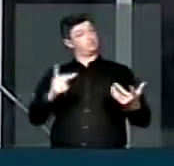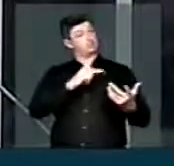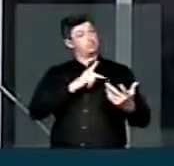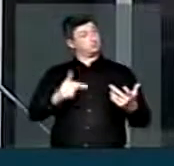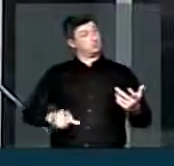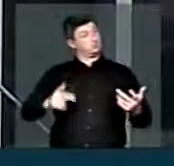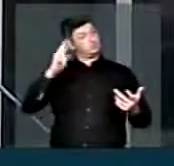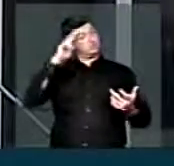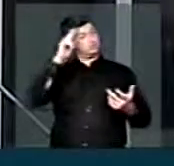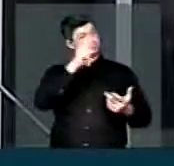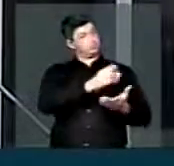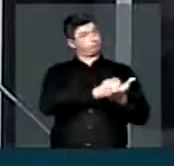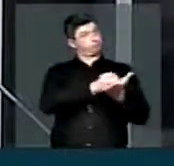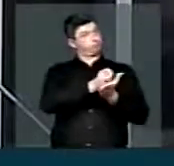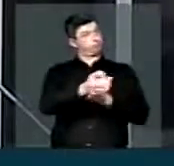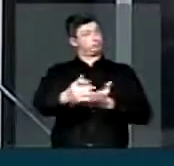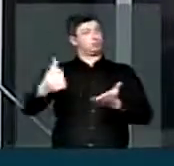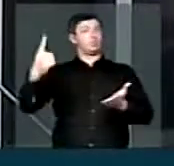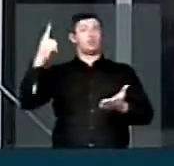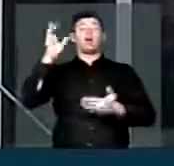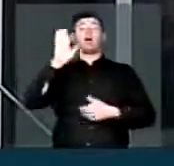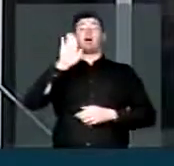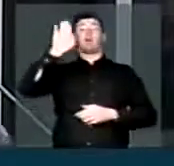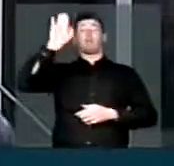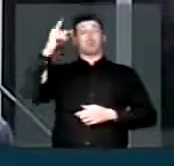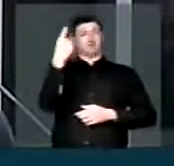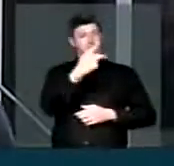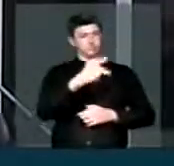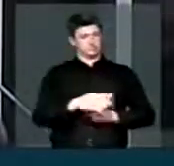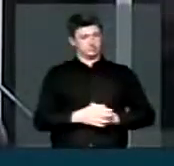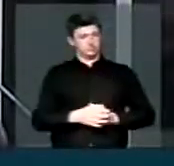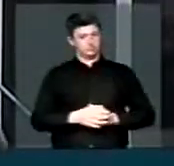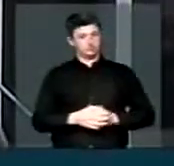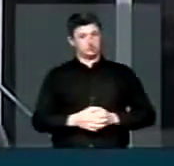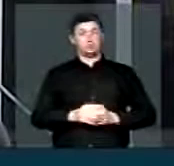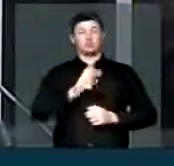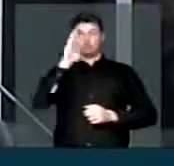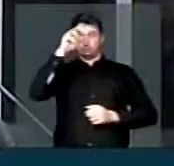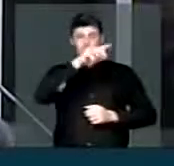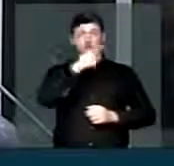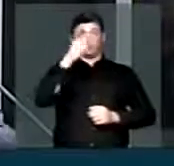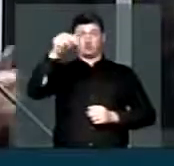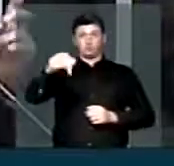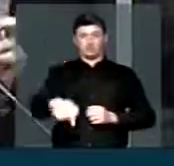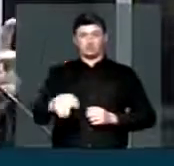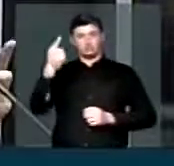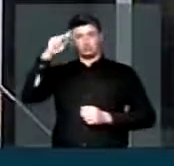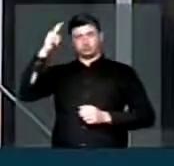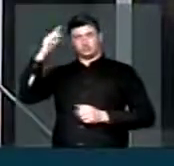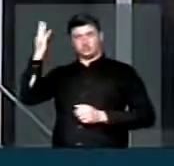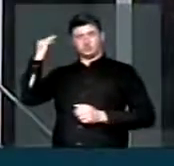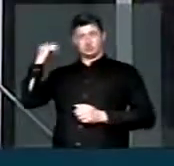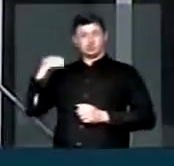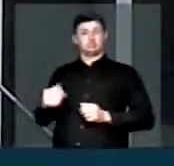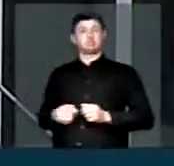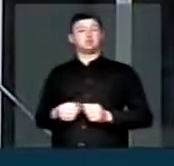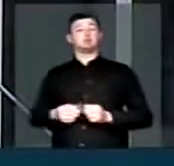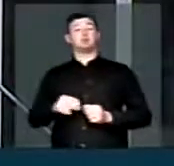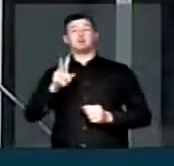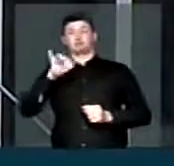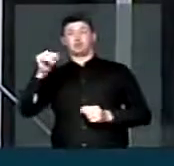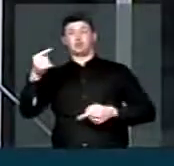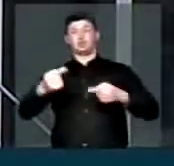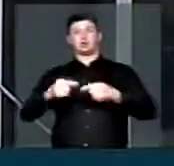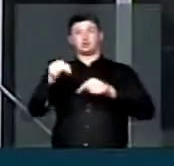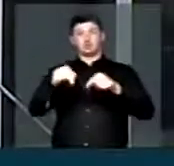que vossa excelência cumpriu com a palavra. Vossa excelência disse aqui, alguns dias atrás, que vinha